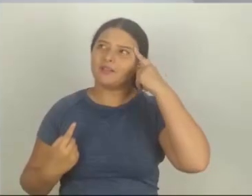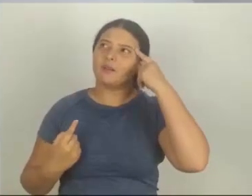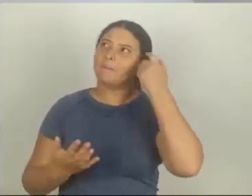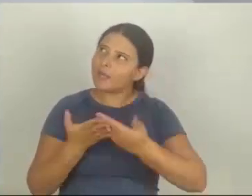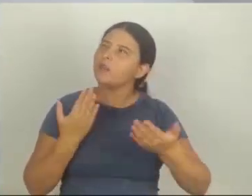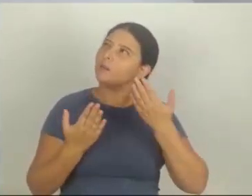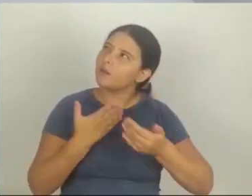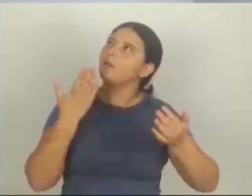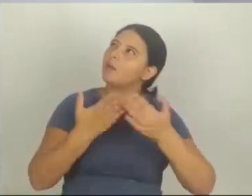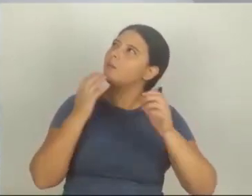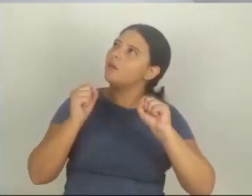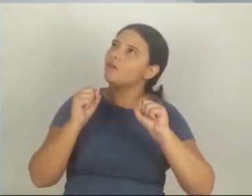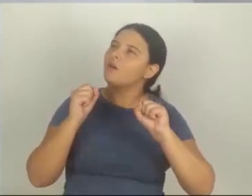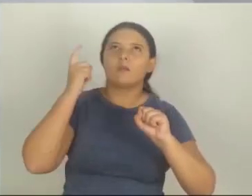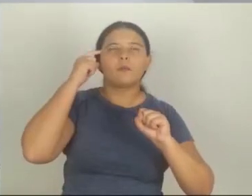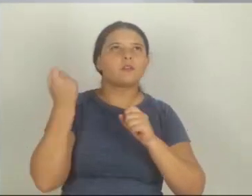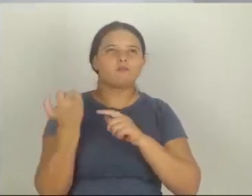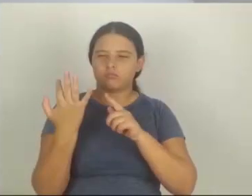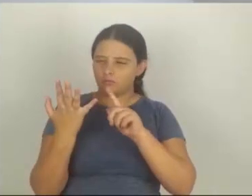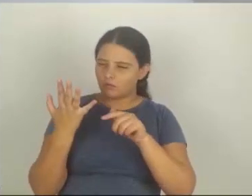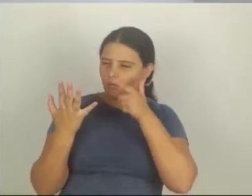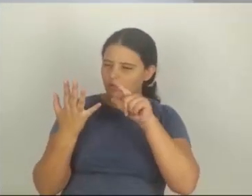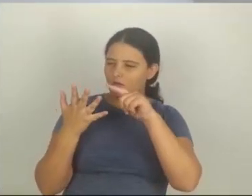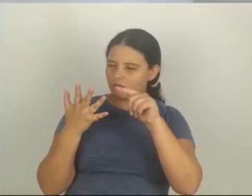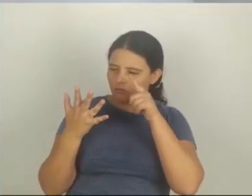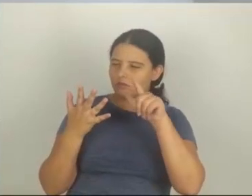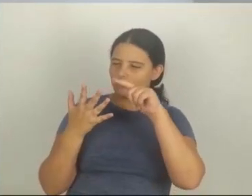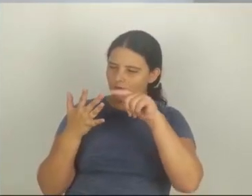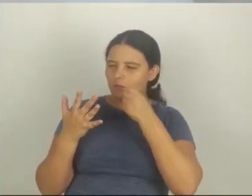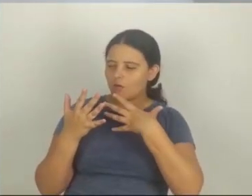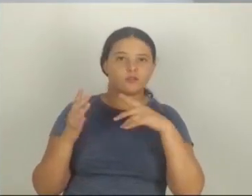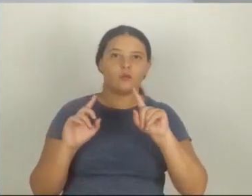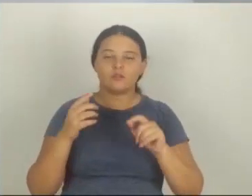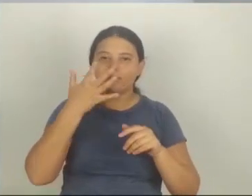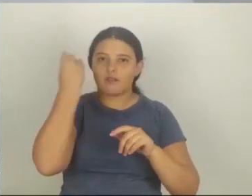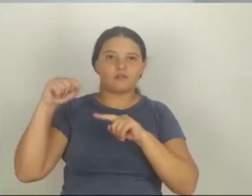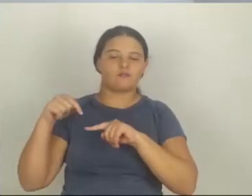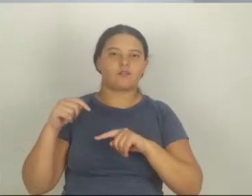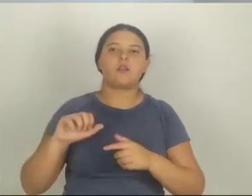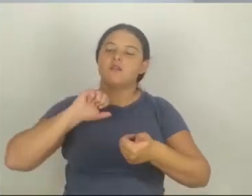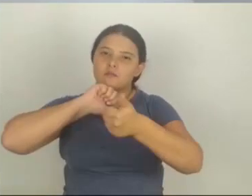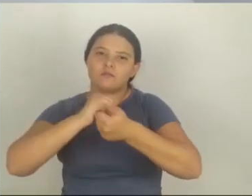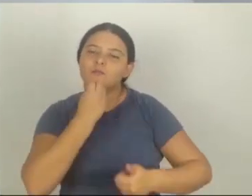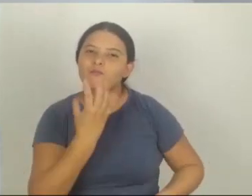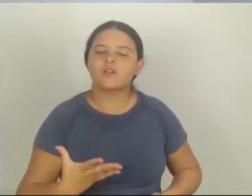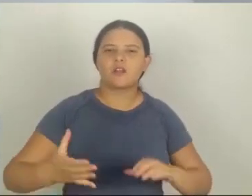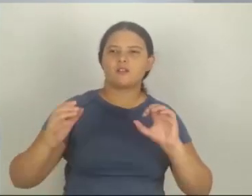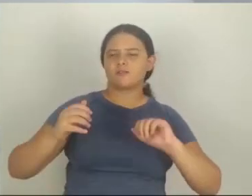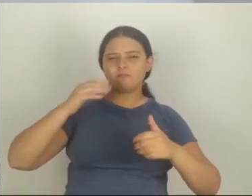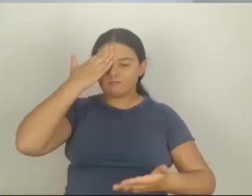ele pode perder, mas ele não pensa naquilo que ele pode ganhar. E se ganha muito, realmente. Parceria, segurança, bem-estar,